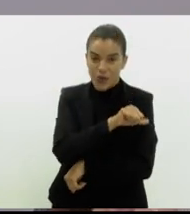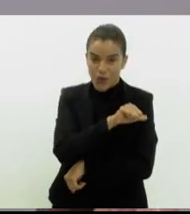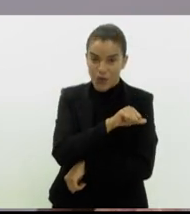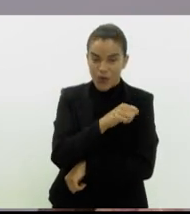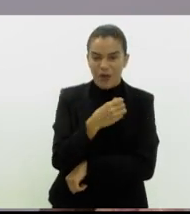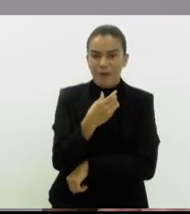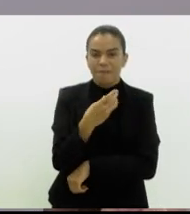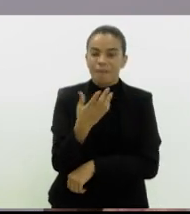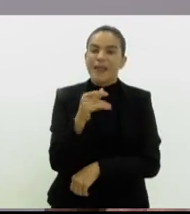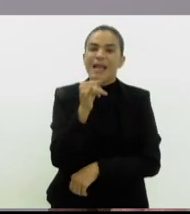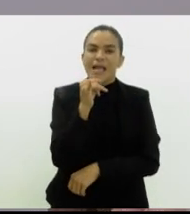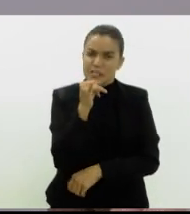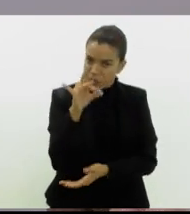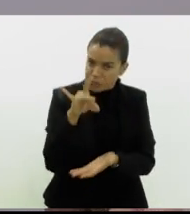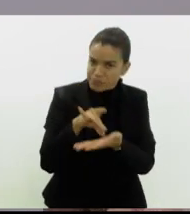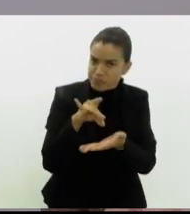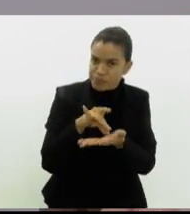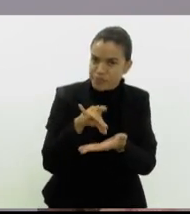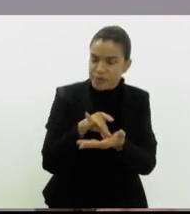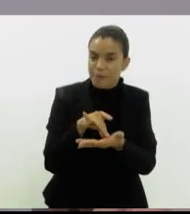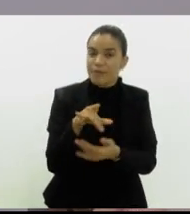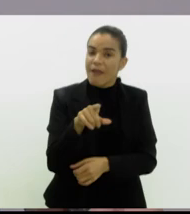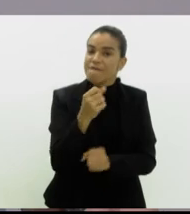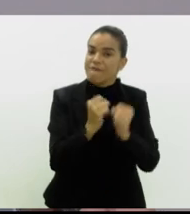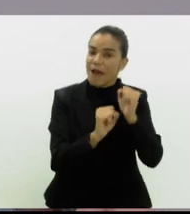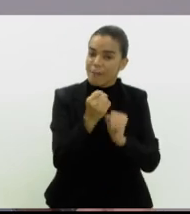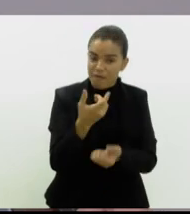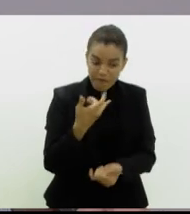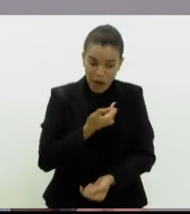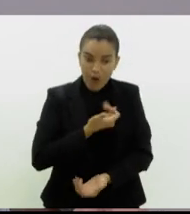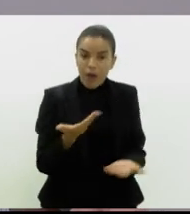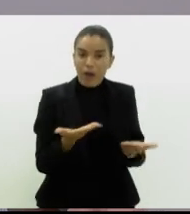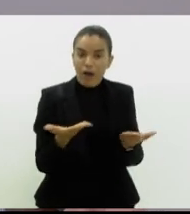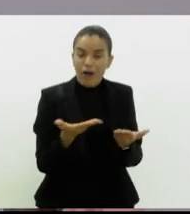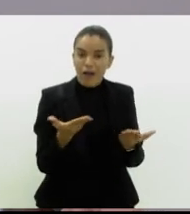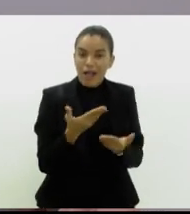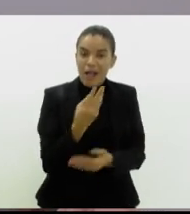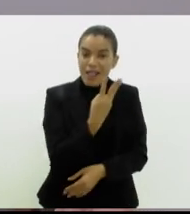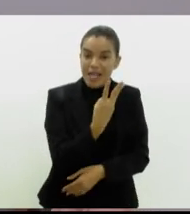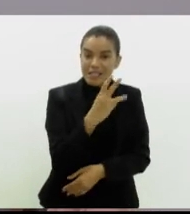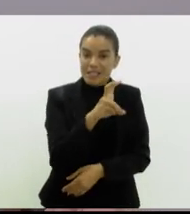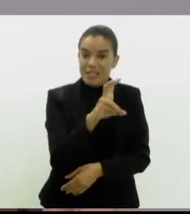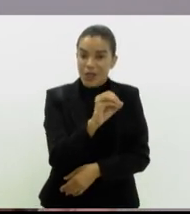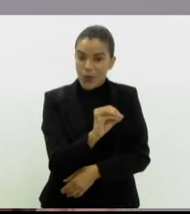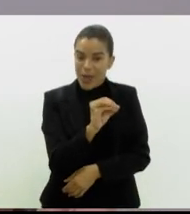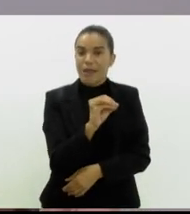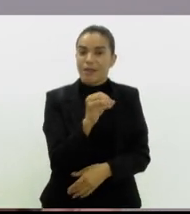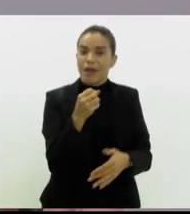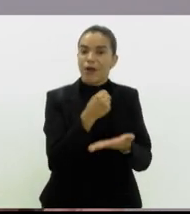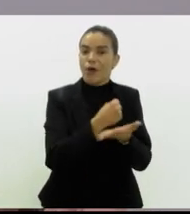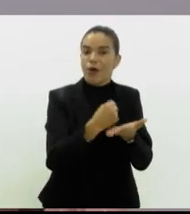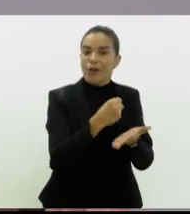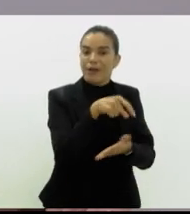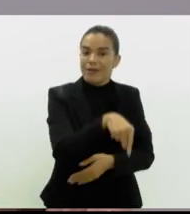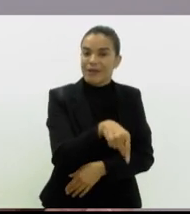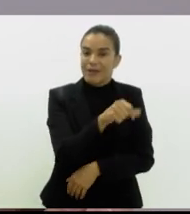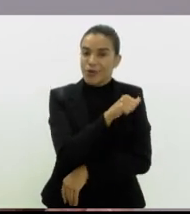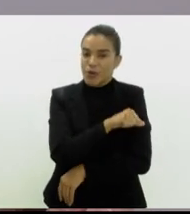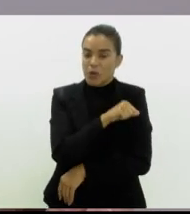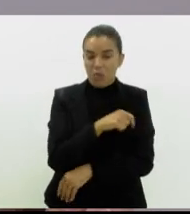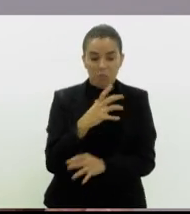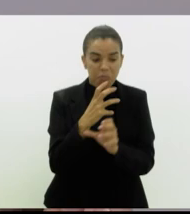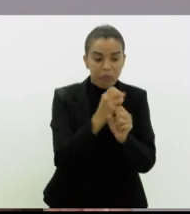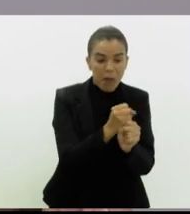aqui 300... É um exemplo concreto do problema que a está vivendo. Ele tem... Acabou de me falar aqui que ele tem 350 empregos aqui no Rio de Janeiro, mas que ele fazendo